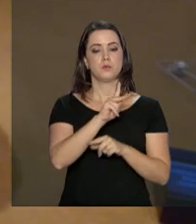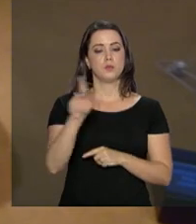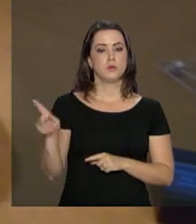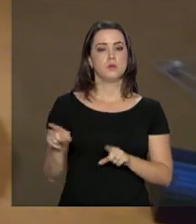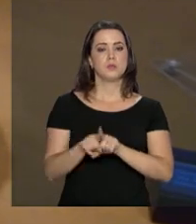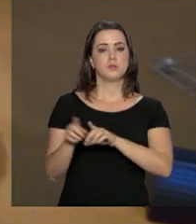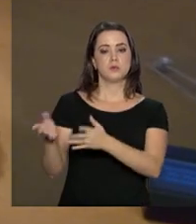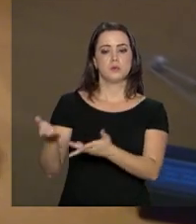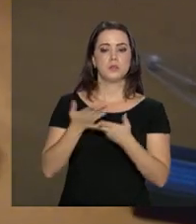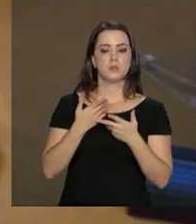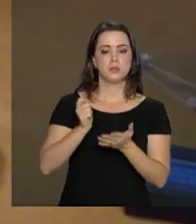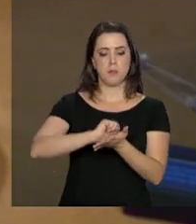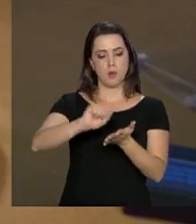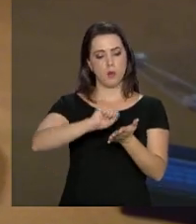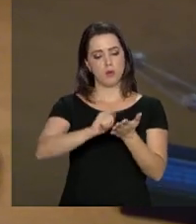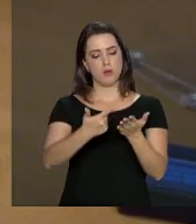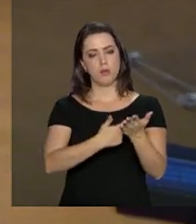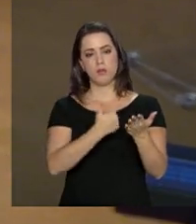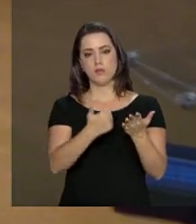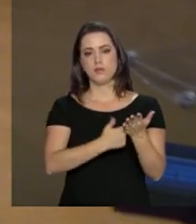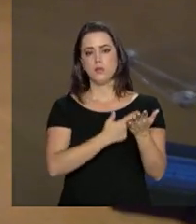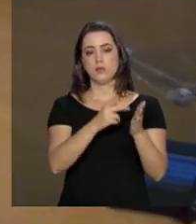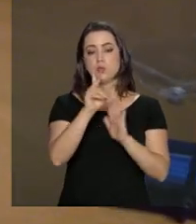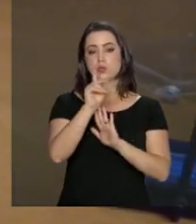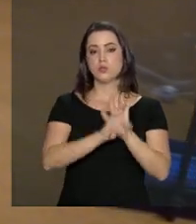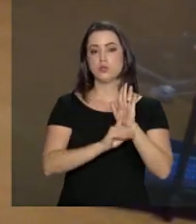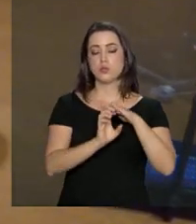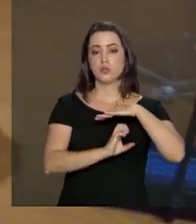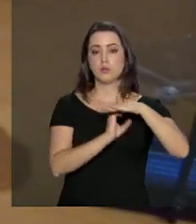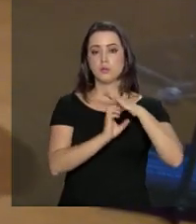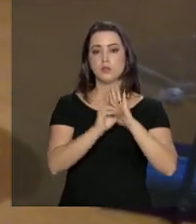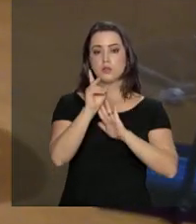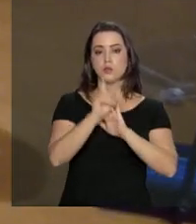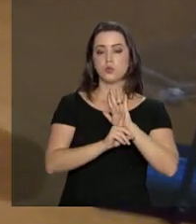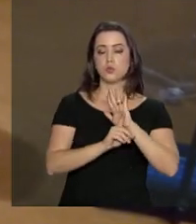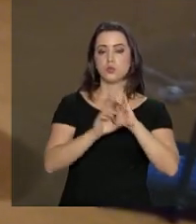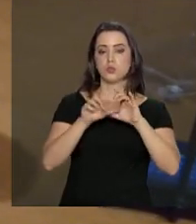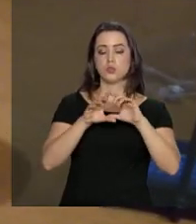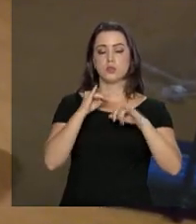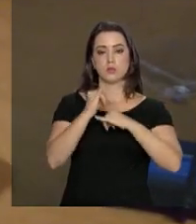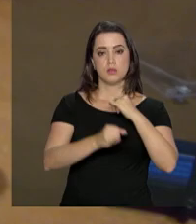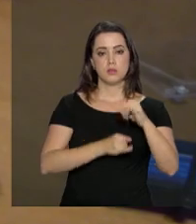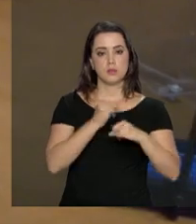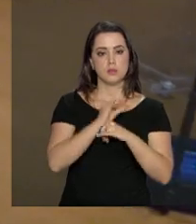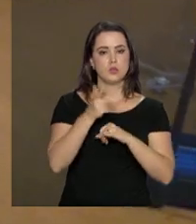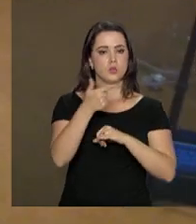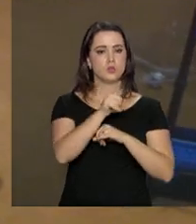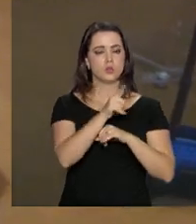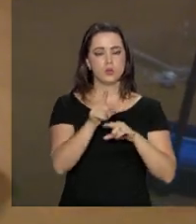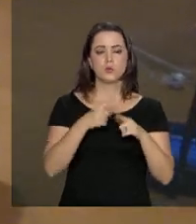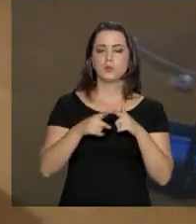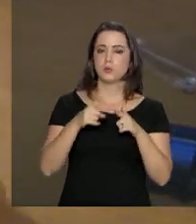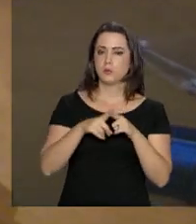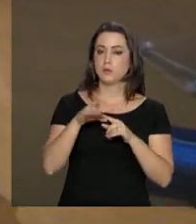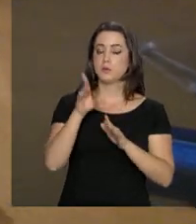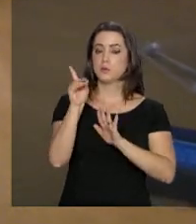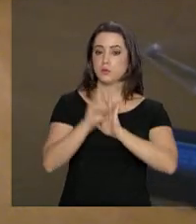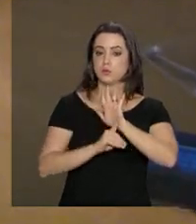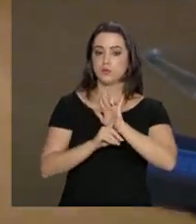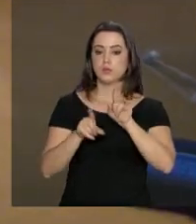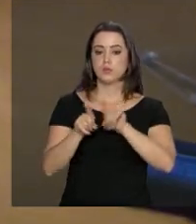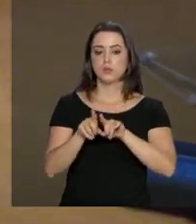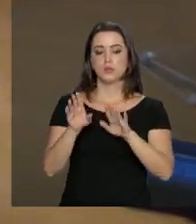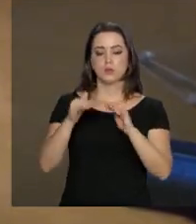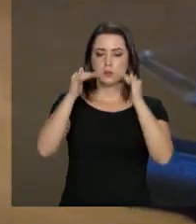também recebeu um exemplar autografado do livro Direito Empresarial, Direito do Espaço Virtual e Outros Desafios do Direito, em